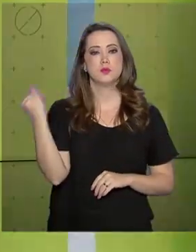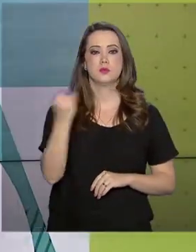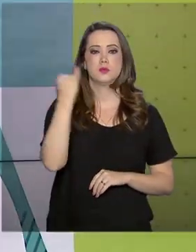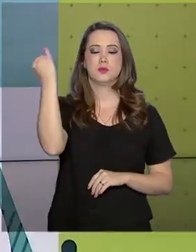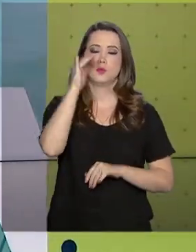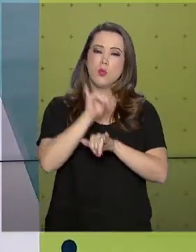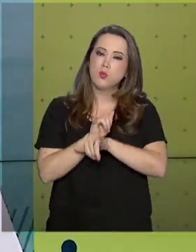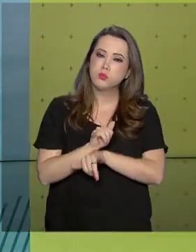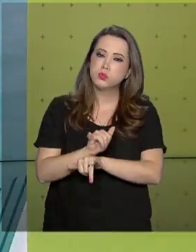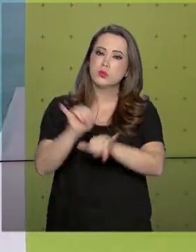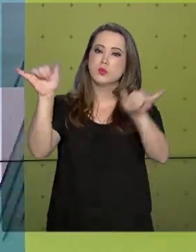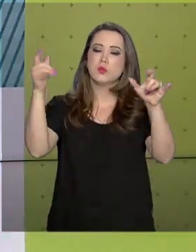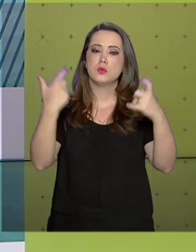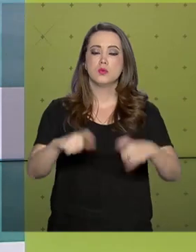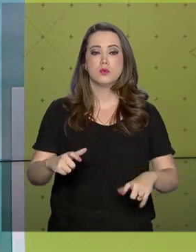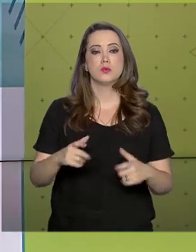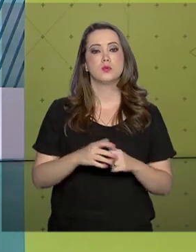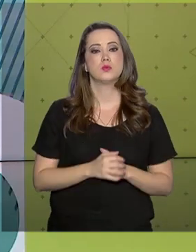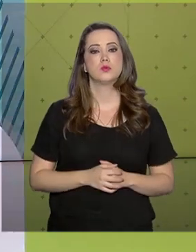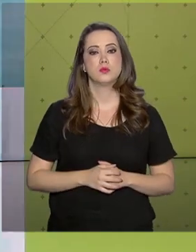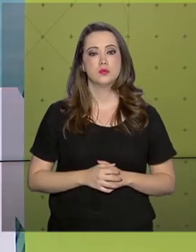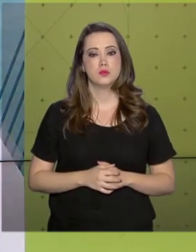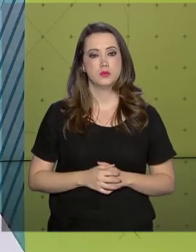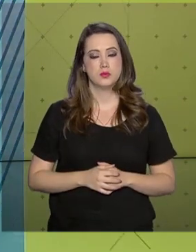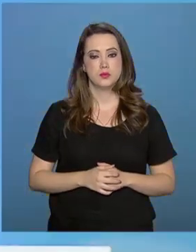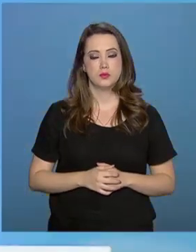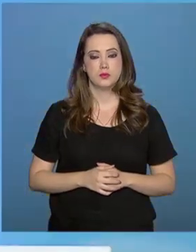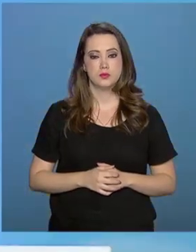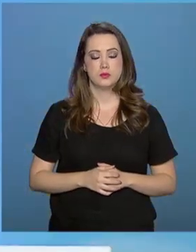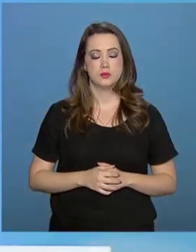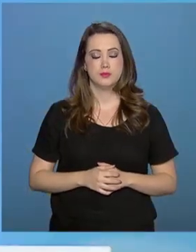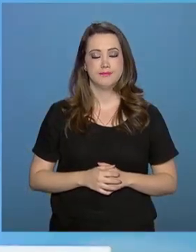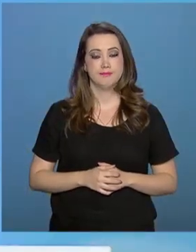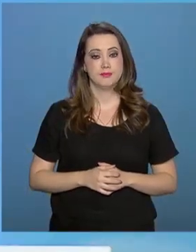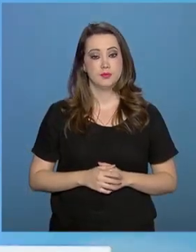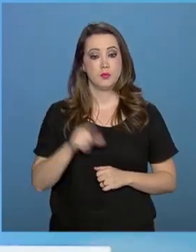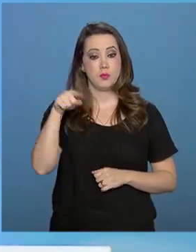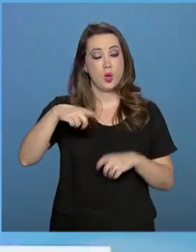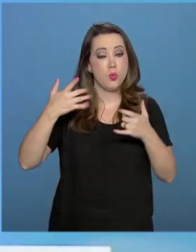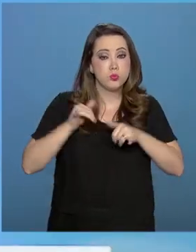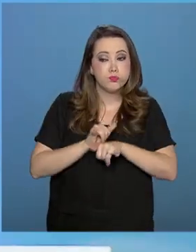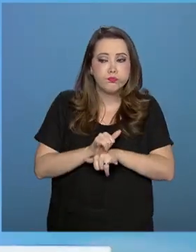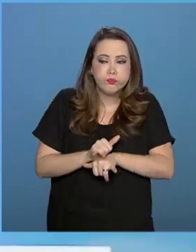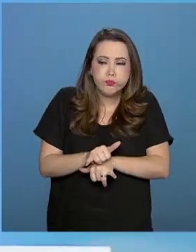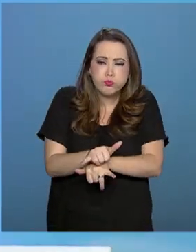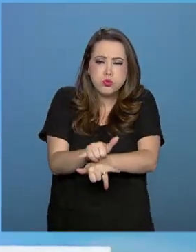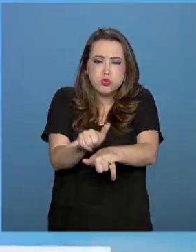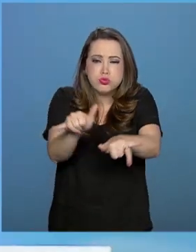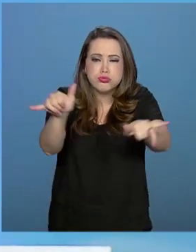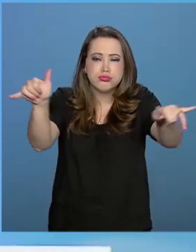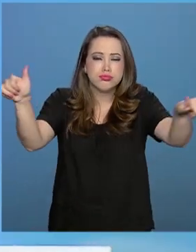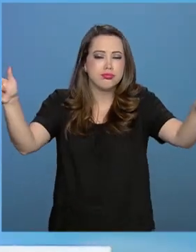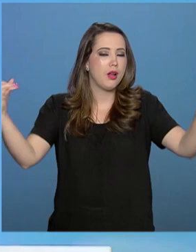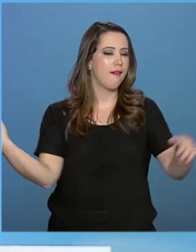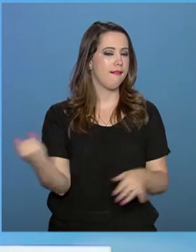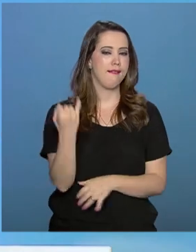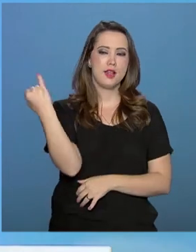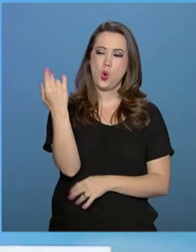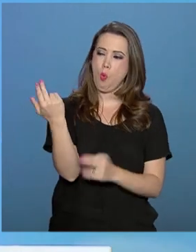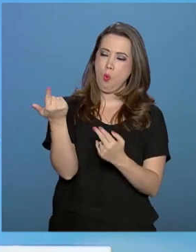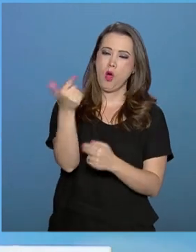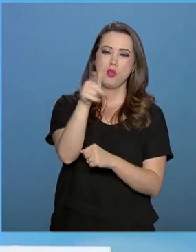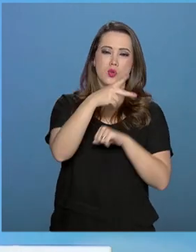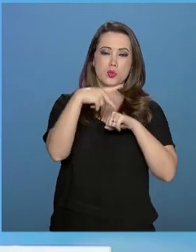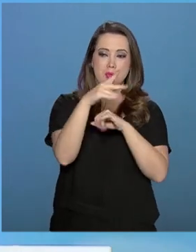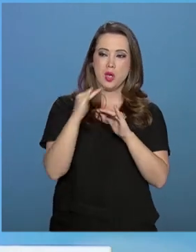sobre a importância do aeroporto para a região. O aeroporto de primeiro mundo, que abrirá